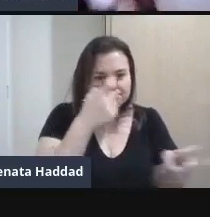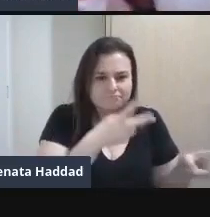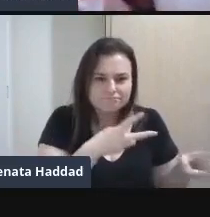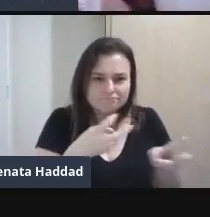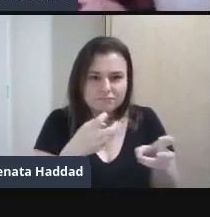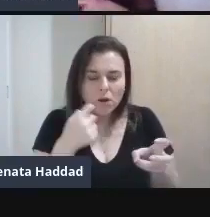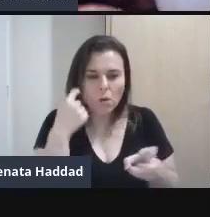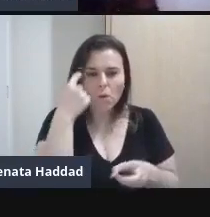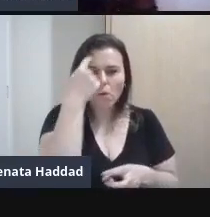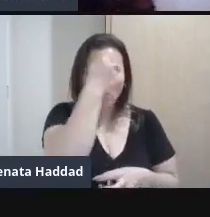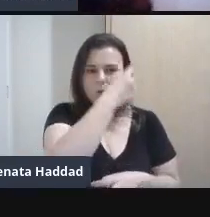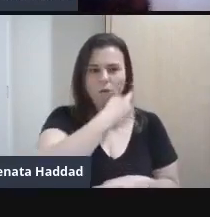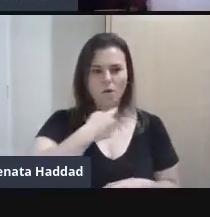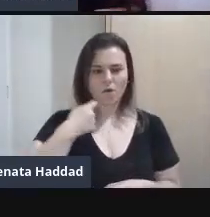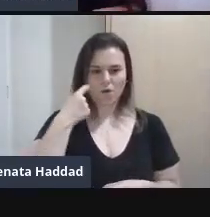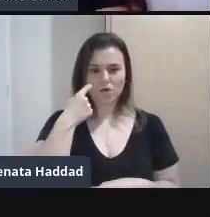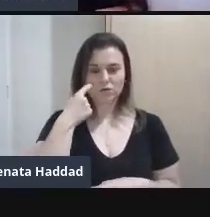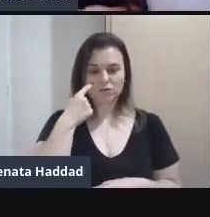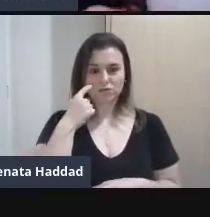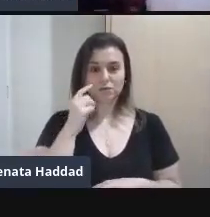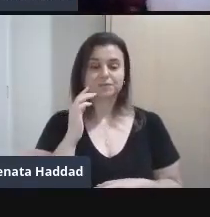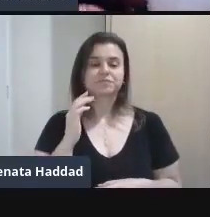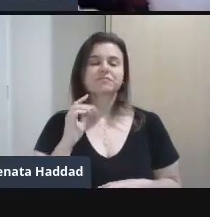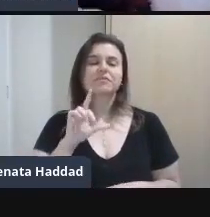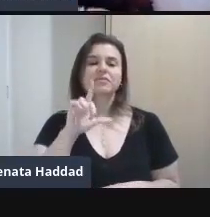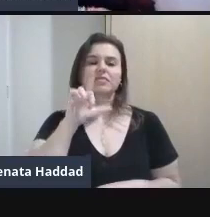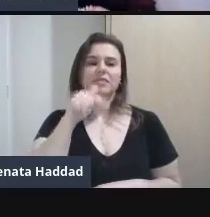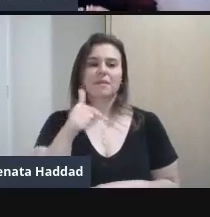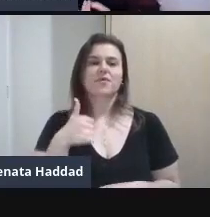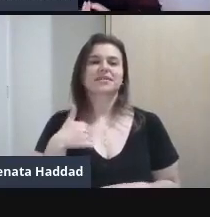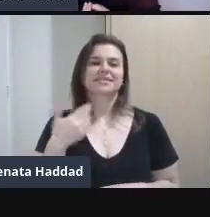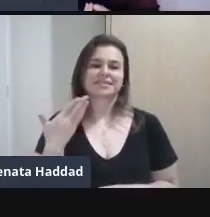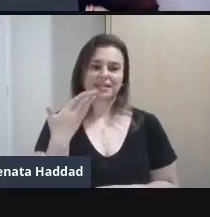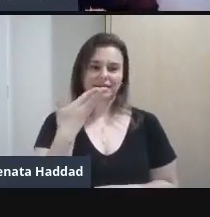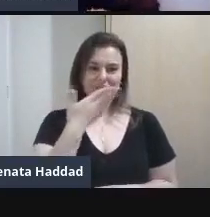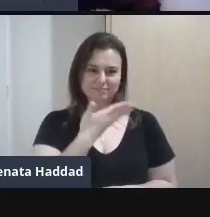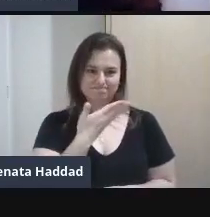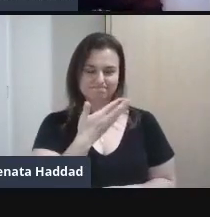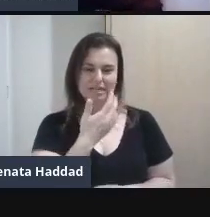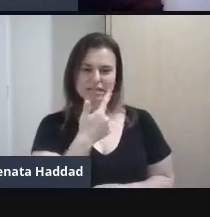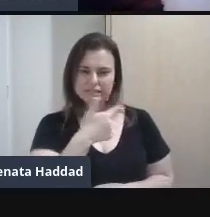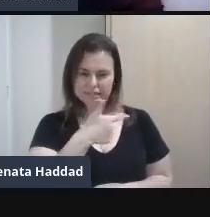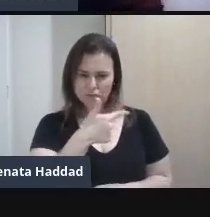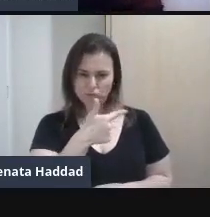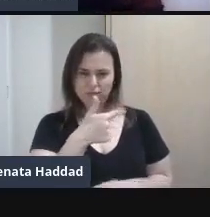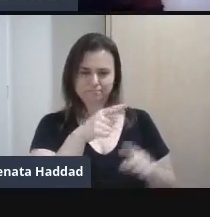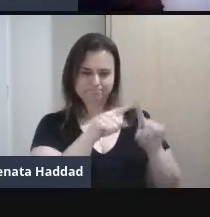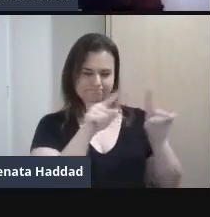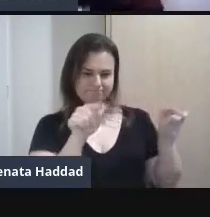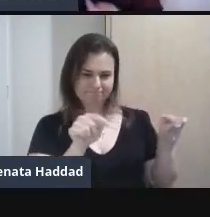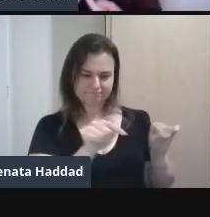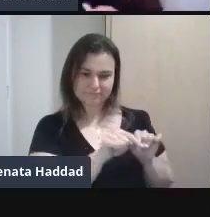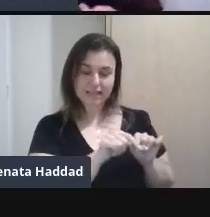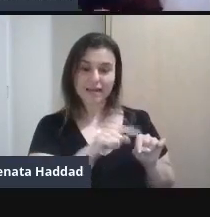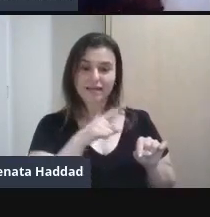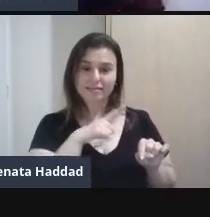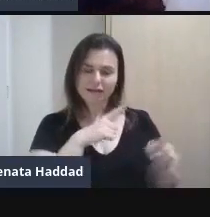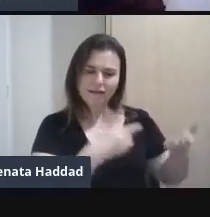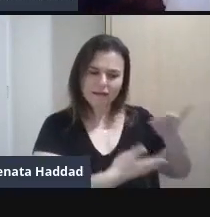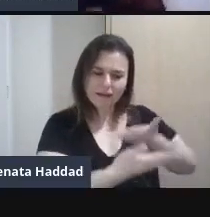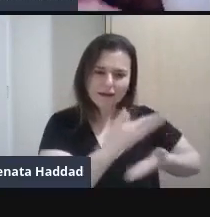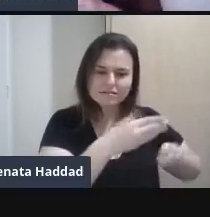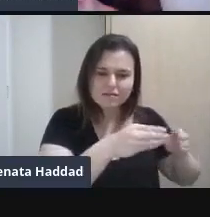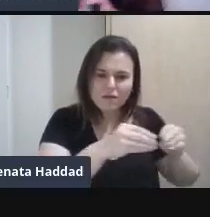dela E na segunda imagem Que tem essa relação Com a terra Então a gente Fica pensando Fazendo uma